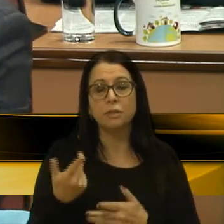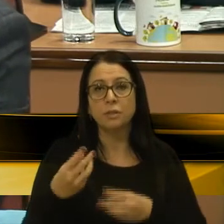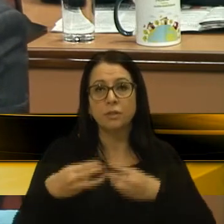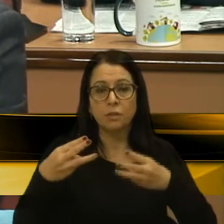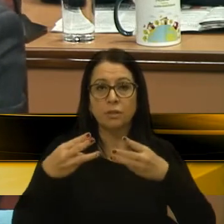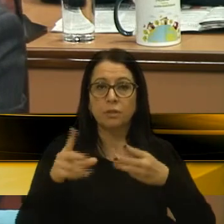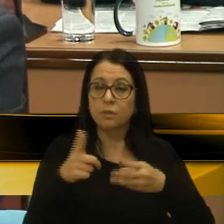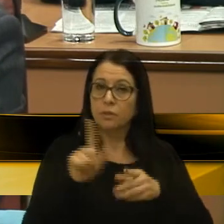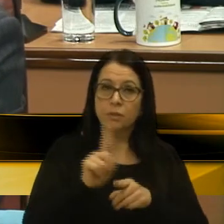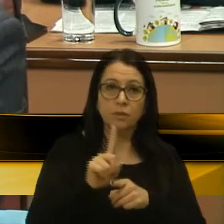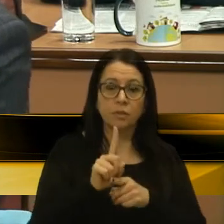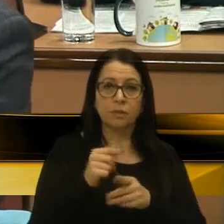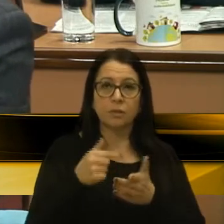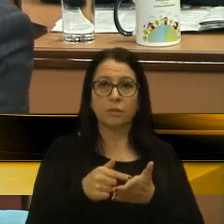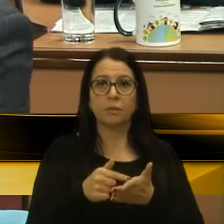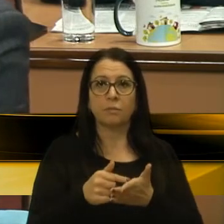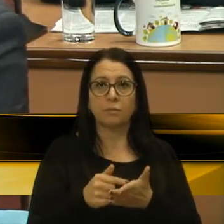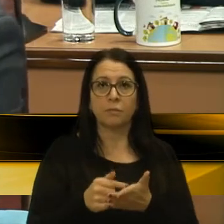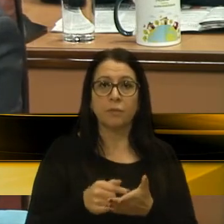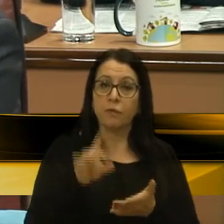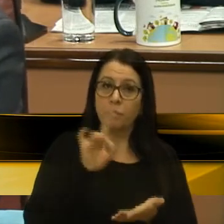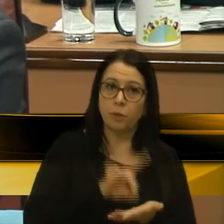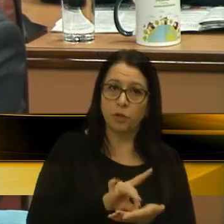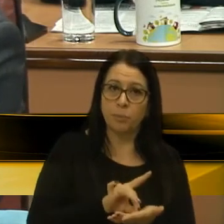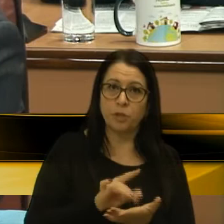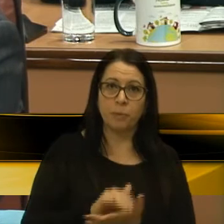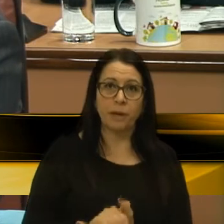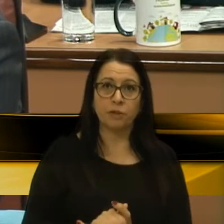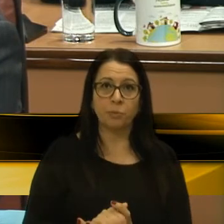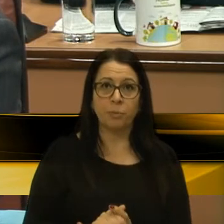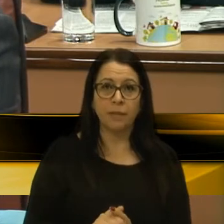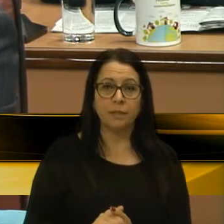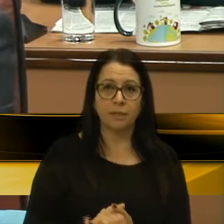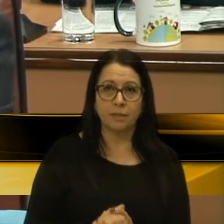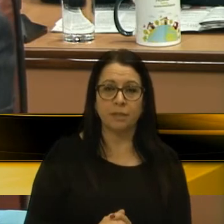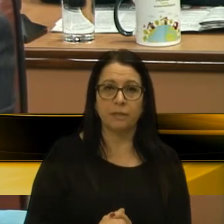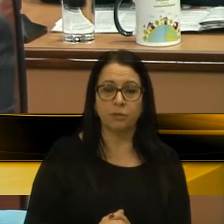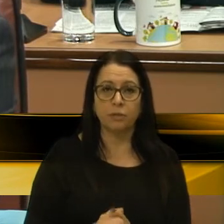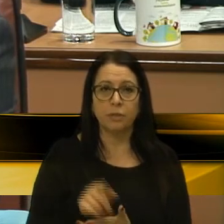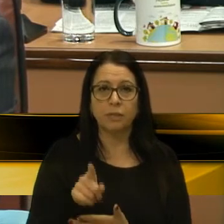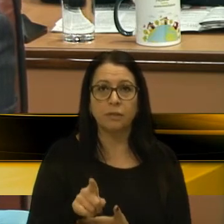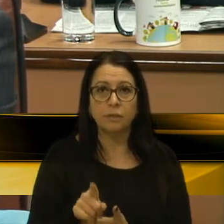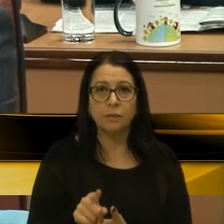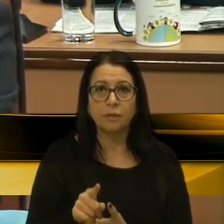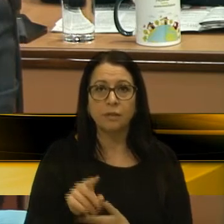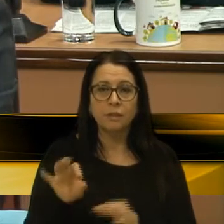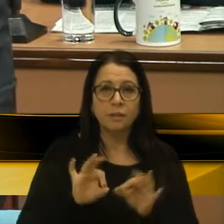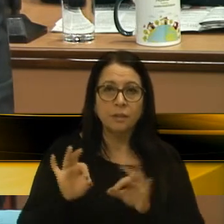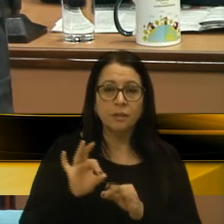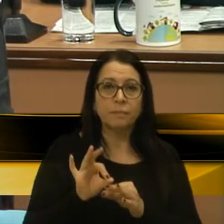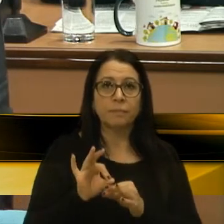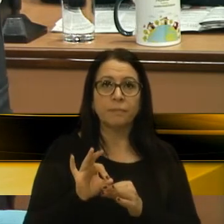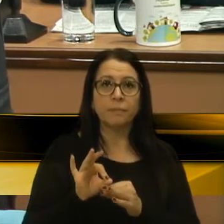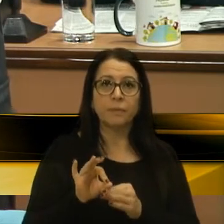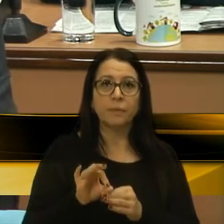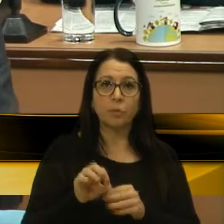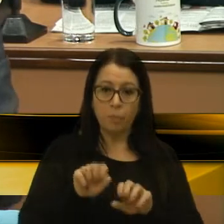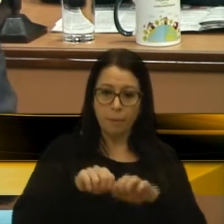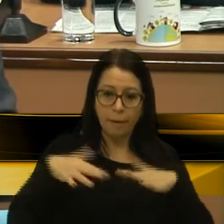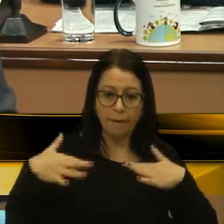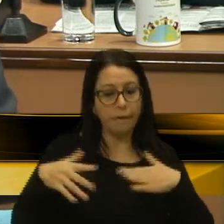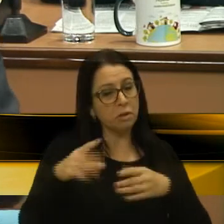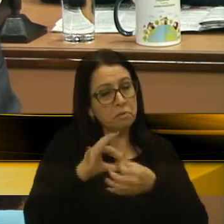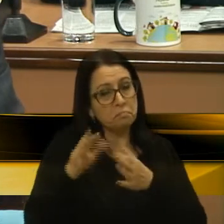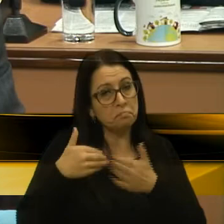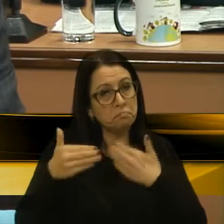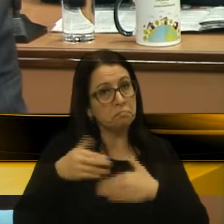isso ainda de forma oficial e cabal. Então, não perder o objeto. Mas, como o plenário é livre, cada vereador tem o seu